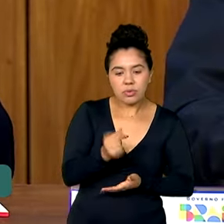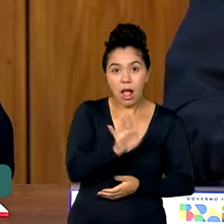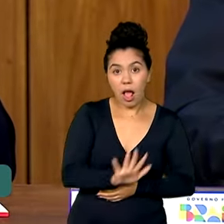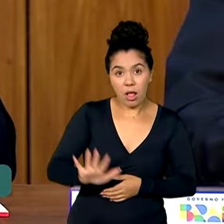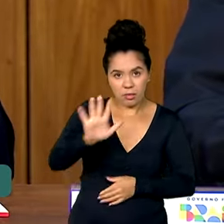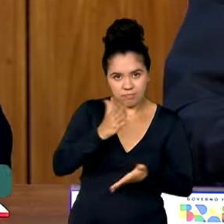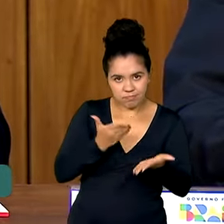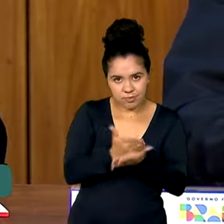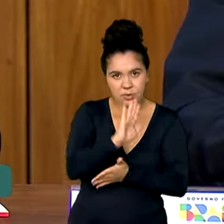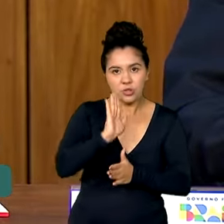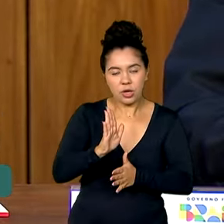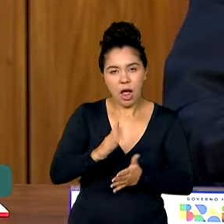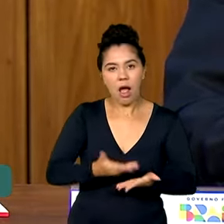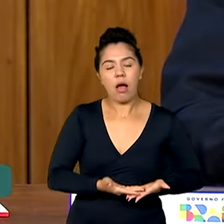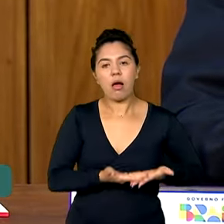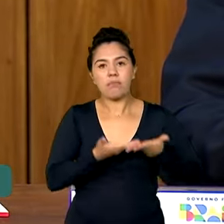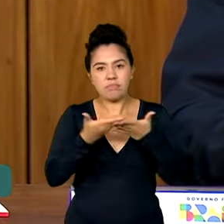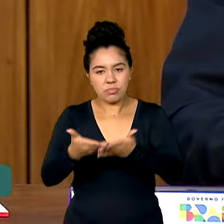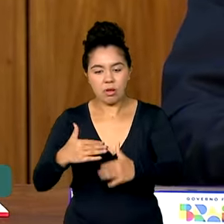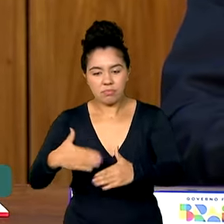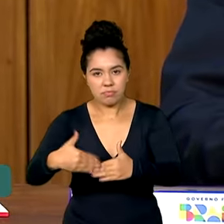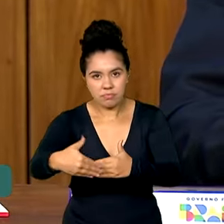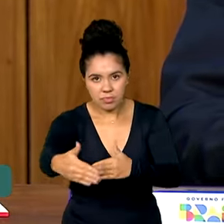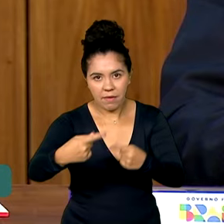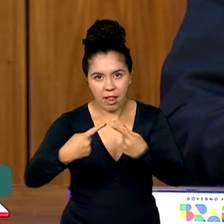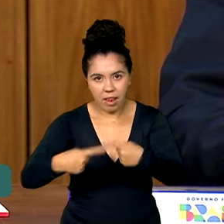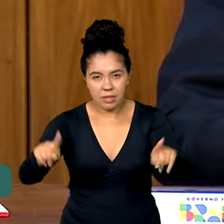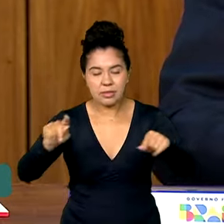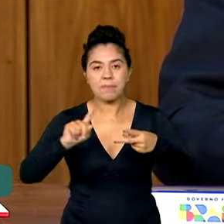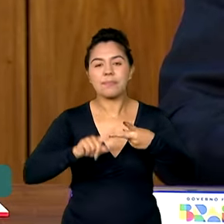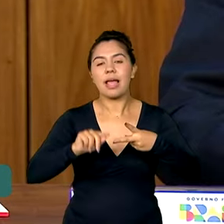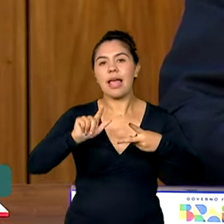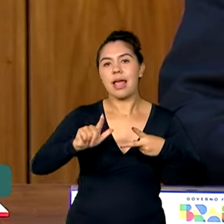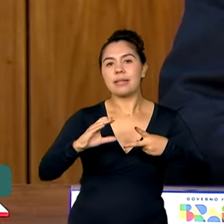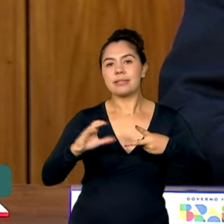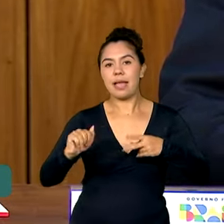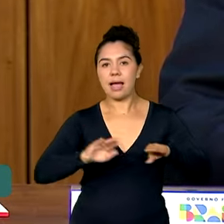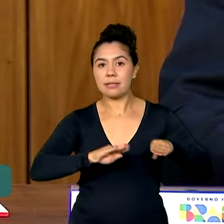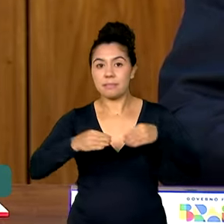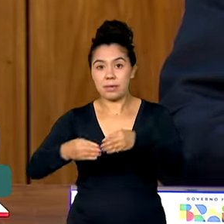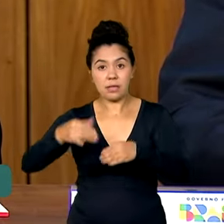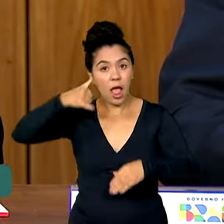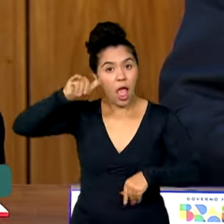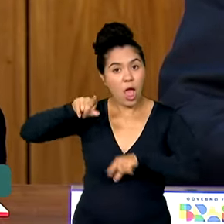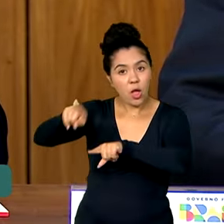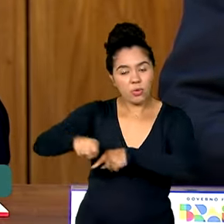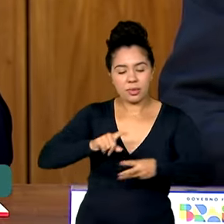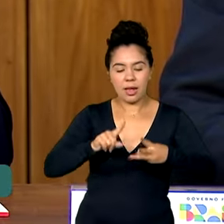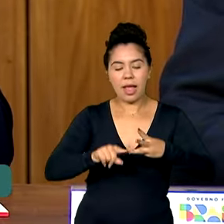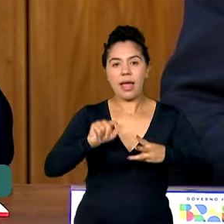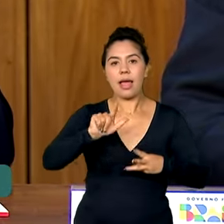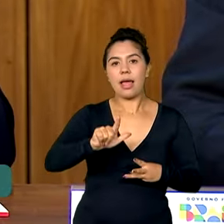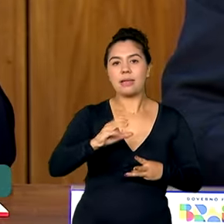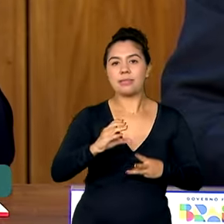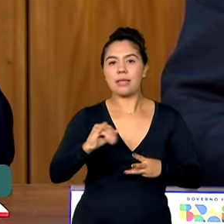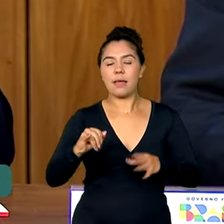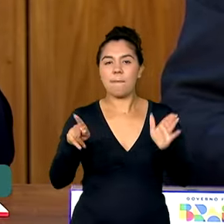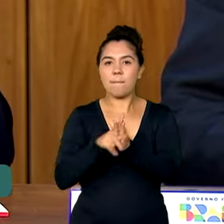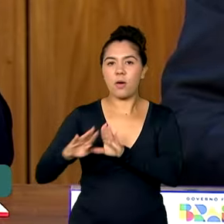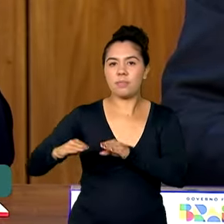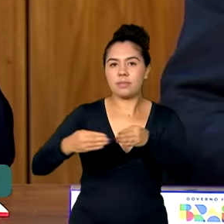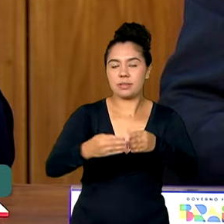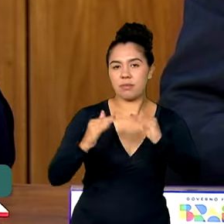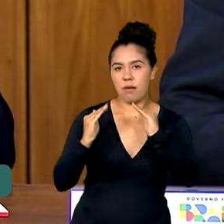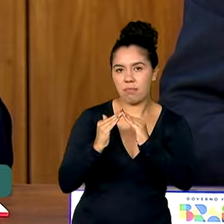próximos dias. Tem o LCA para agricultura, LCI para imobiliário e vai ter o